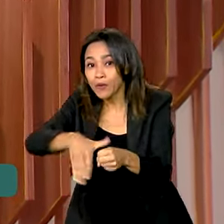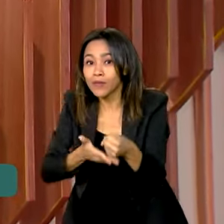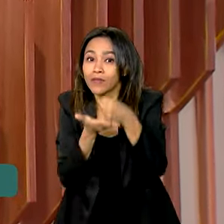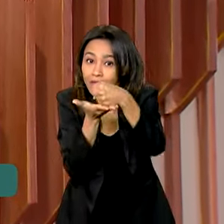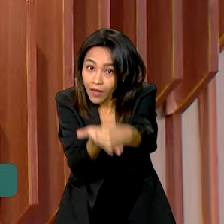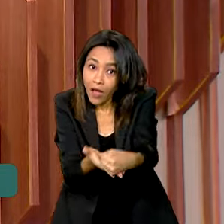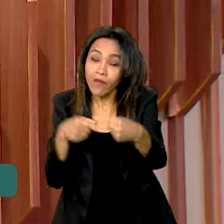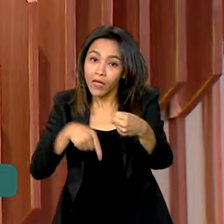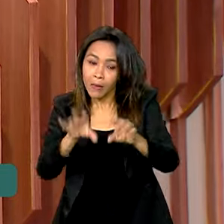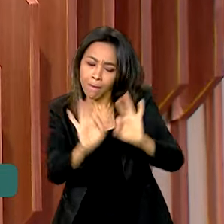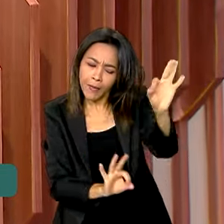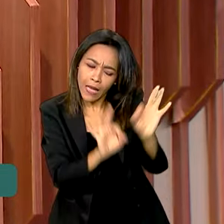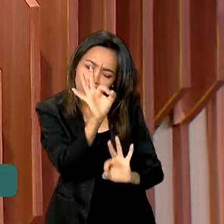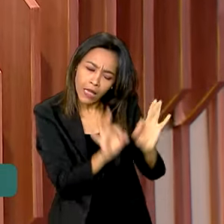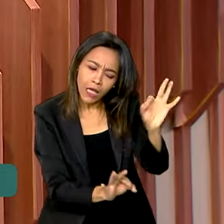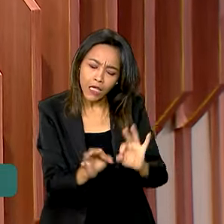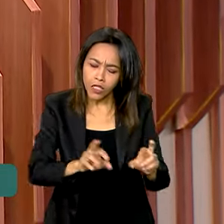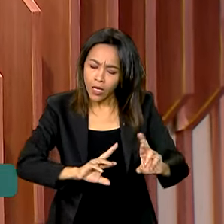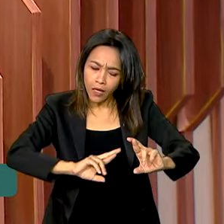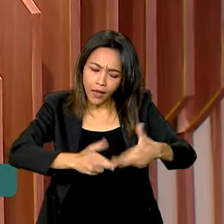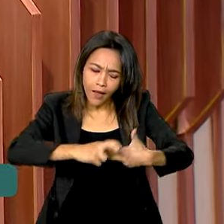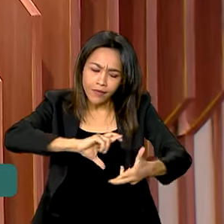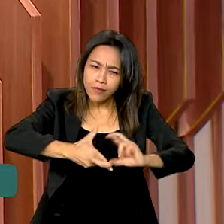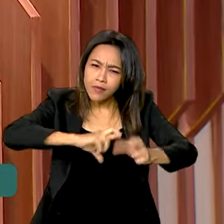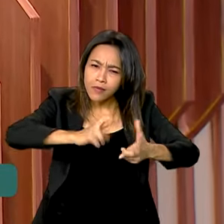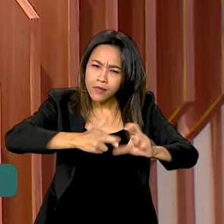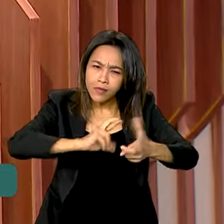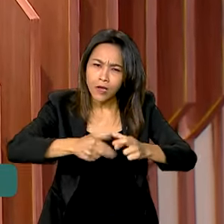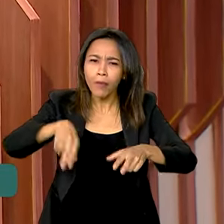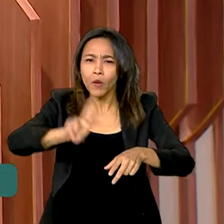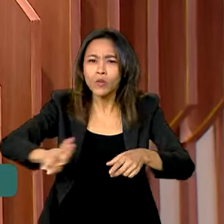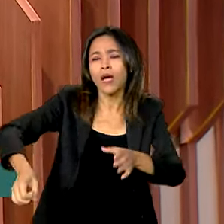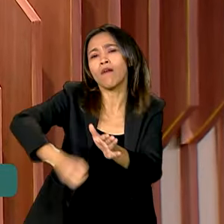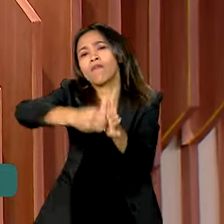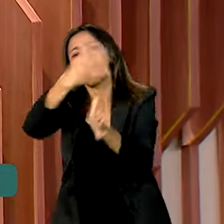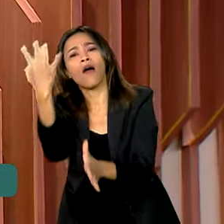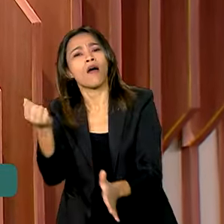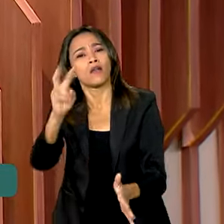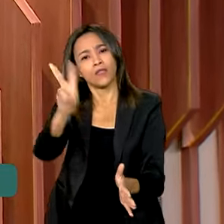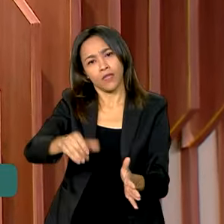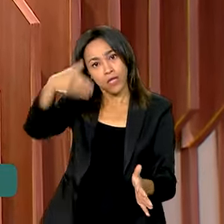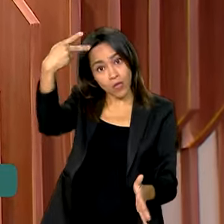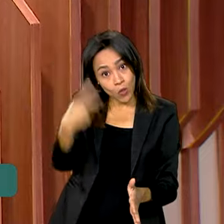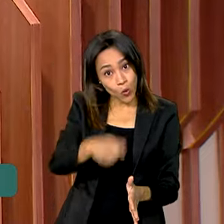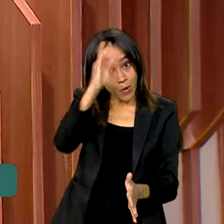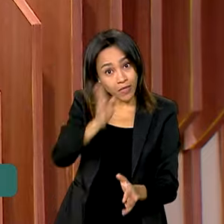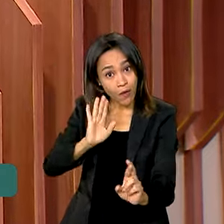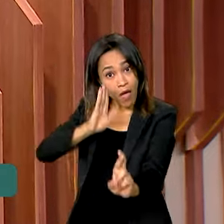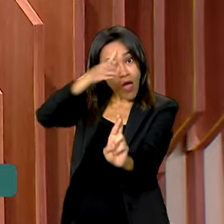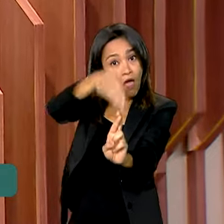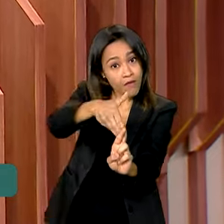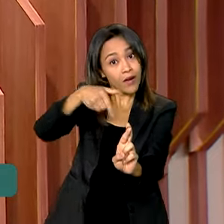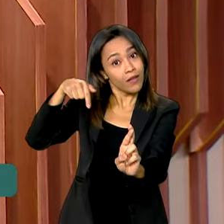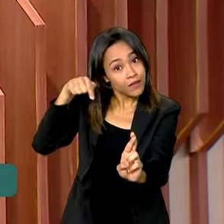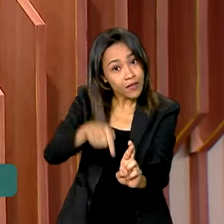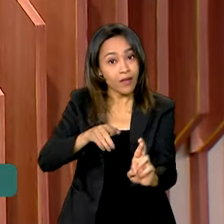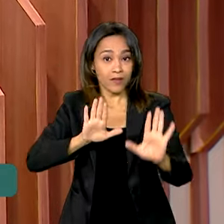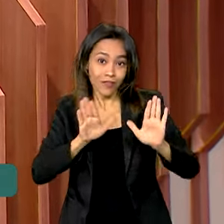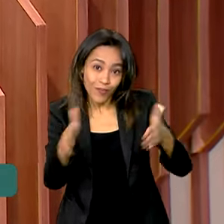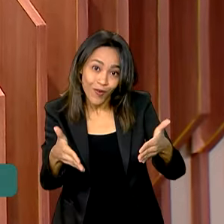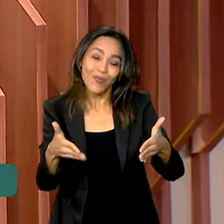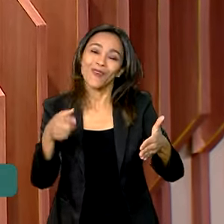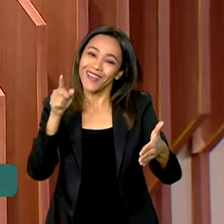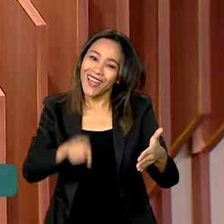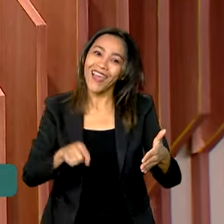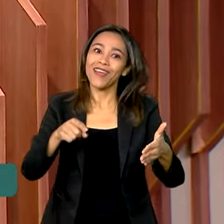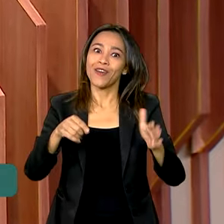planeja e recicla componentes para utilizar diversas vezes. O Brasil é um líder mundial nessa área. E o próximo passo é um